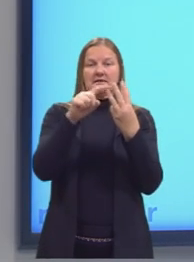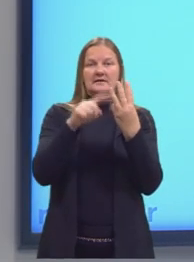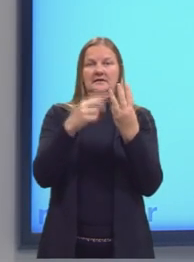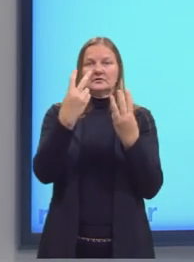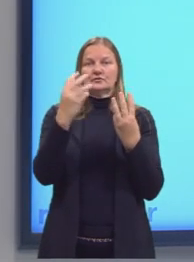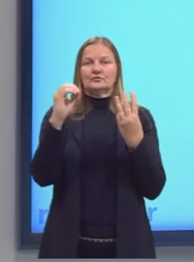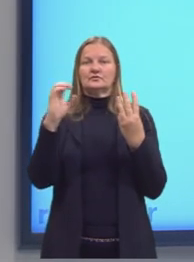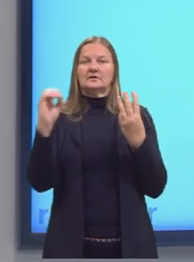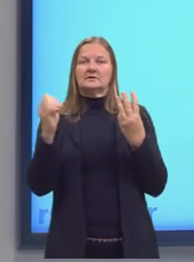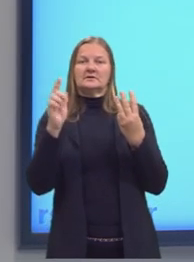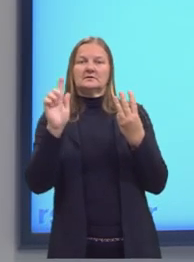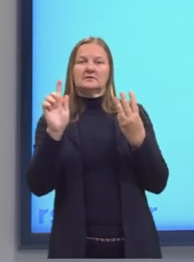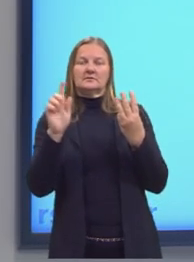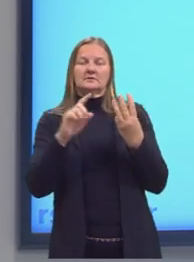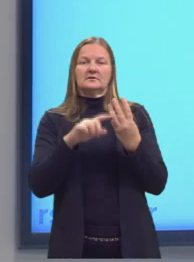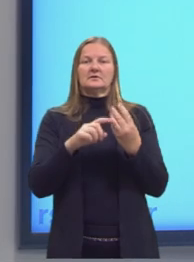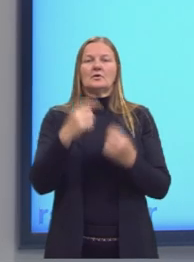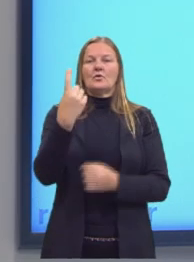Bom,